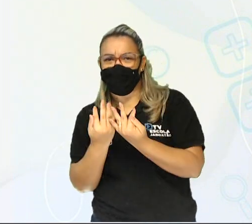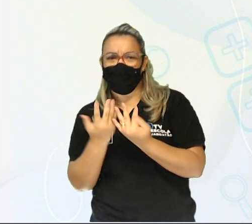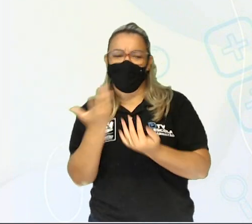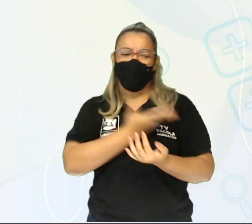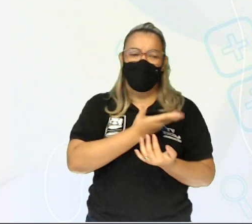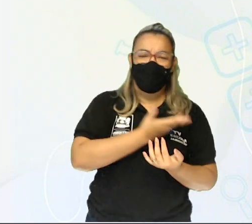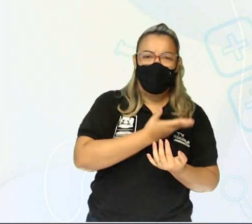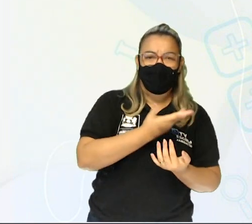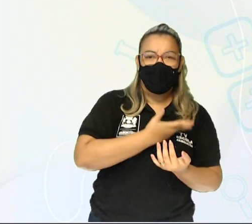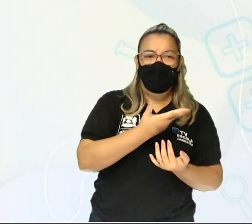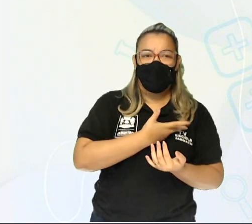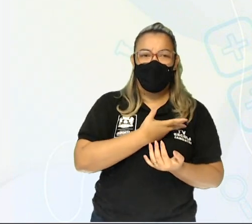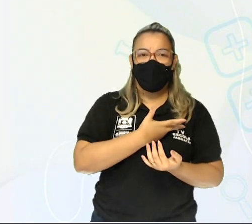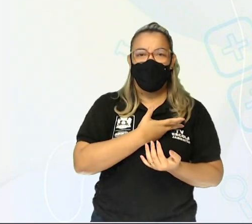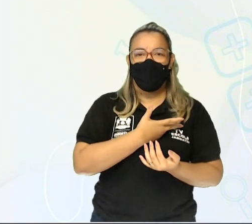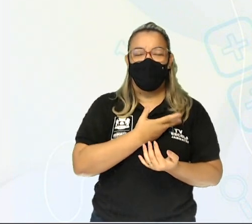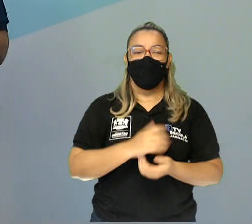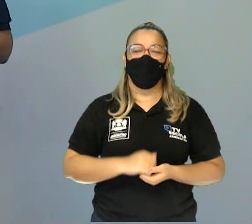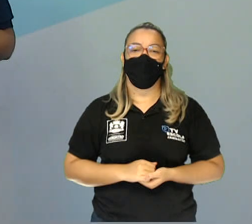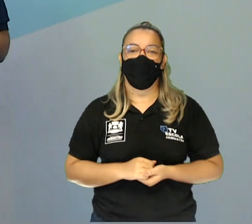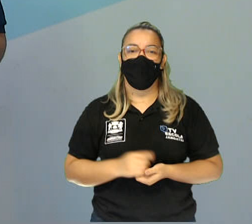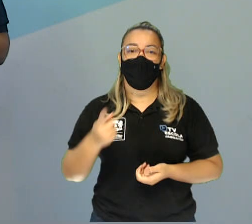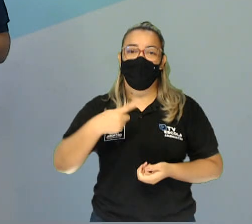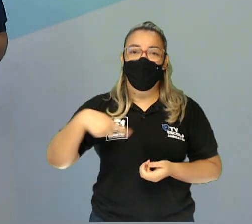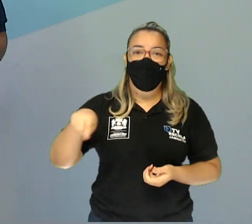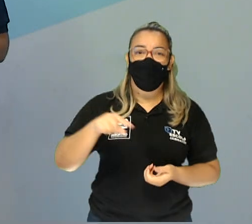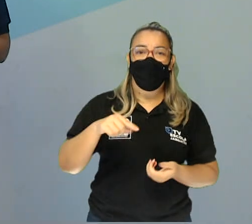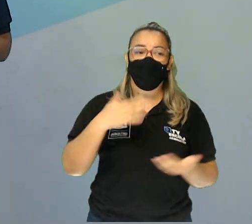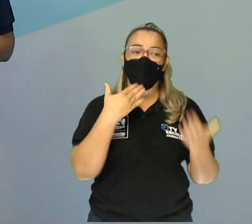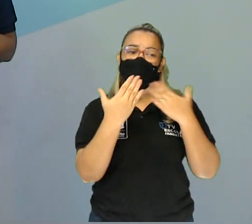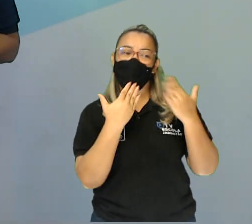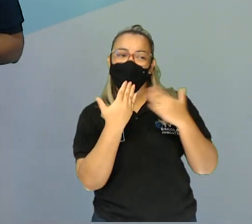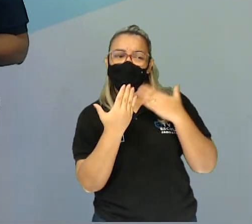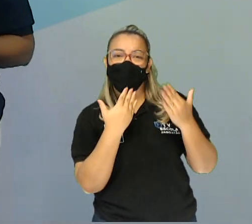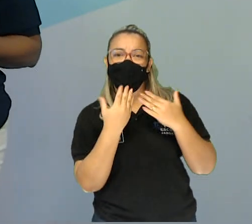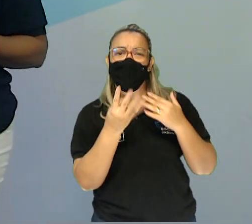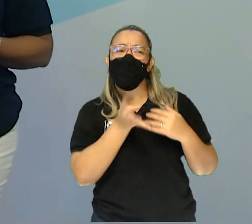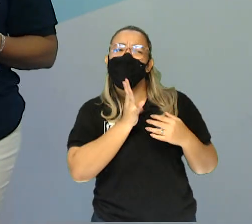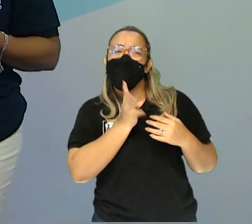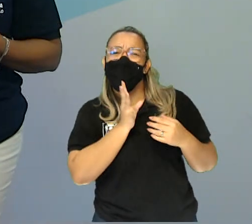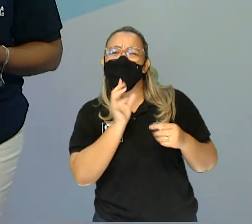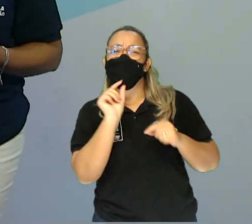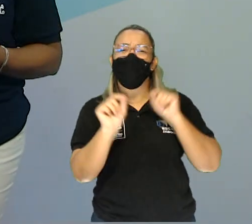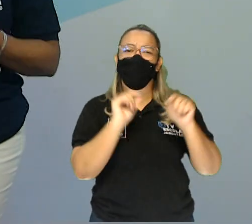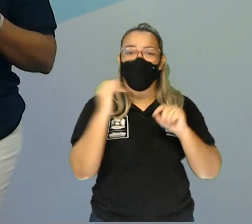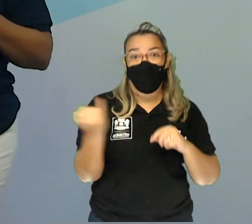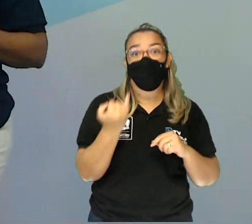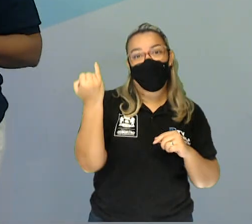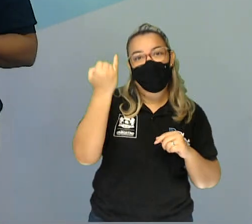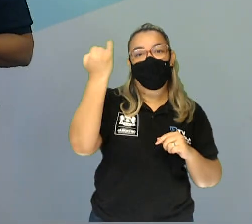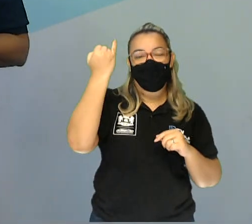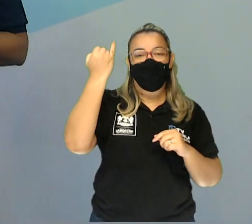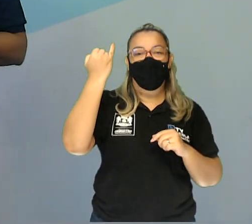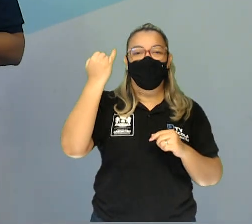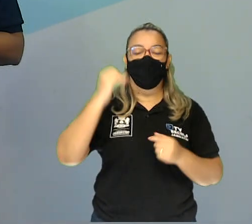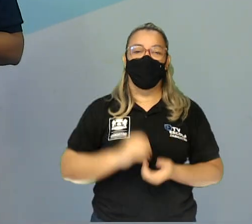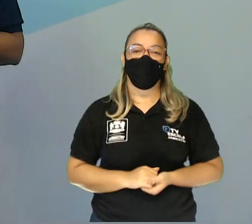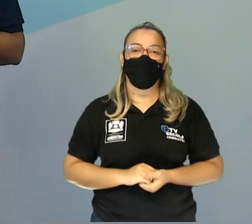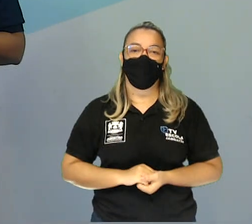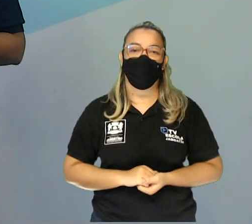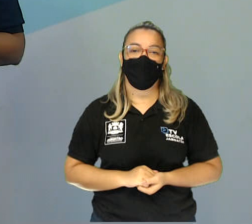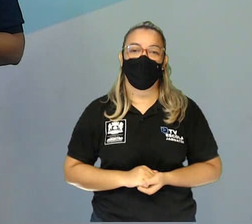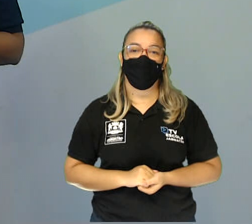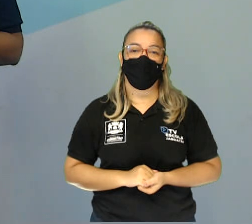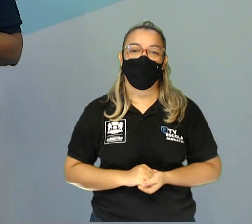colegas. E para que a gente possa realmente contar um pouco do que a gente conhece. É importante a gente conhecer o local onde a gente vive.